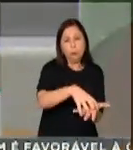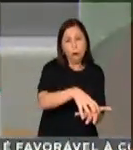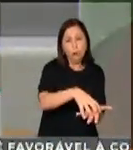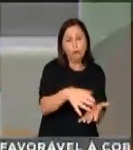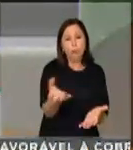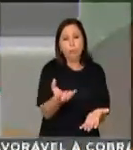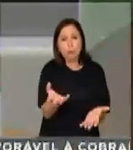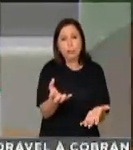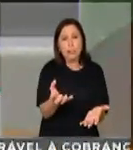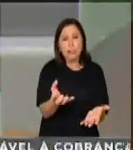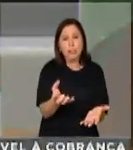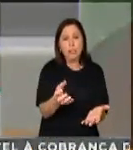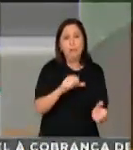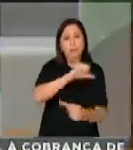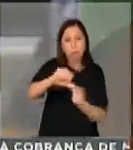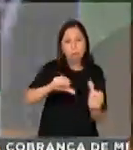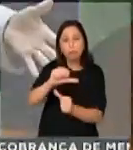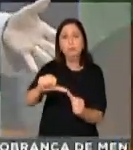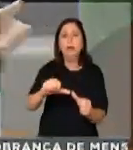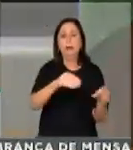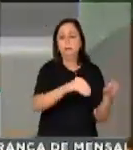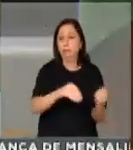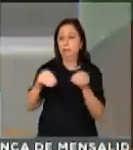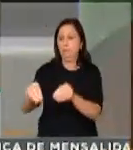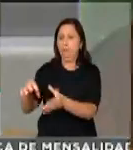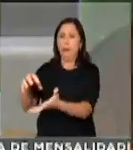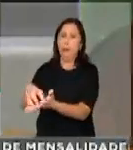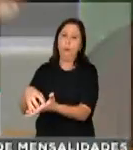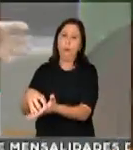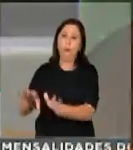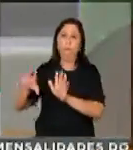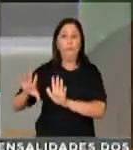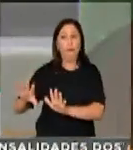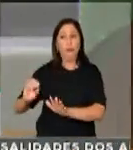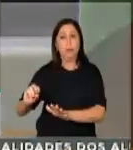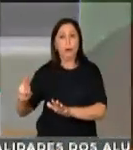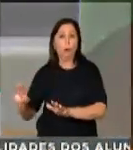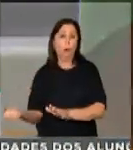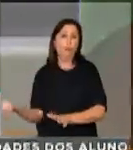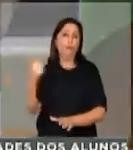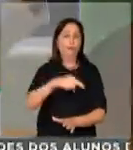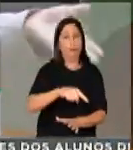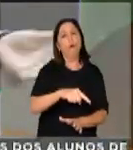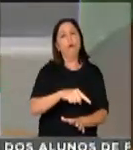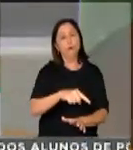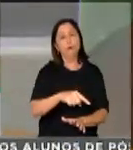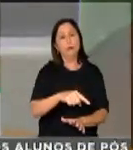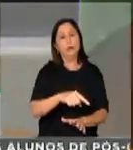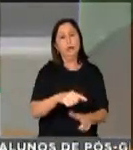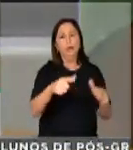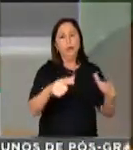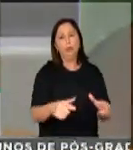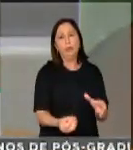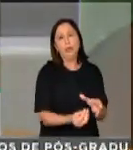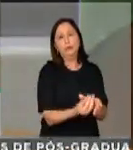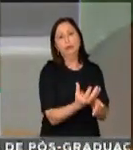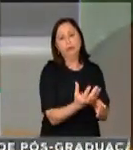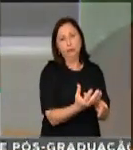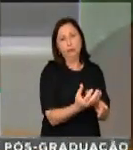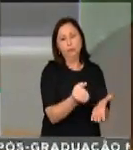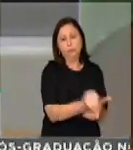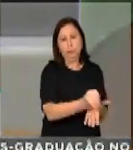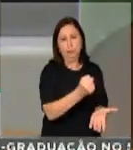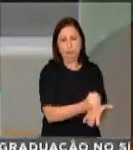Ou vai para onde, ou fica onde está, ou volta para a sua origem para abrir oportunidade de